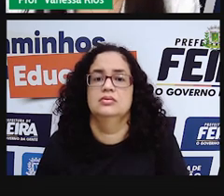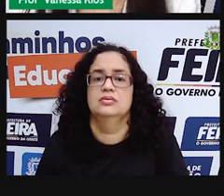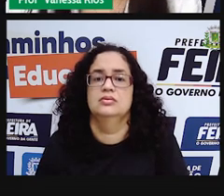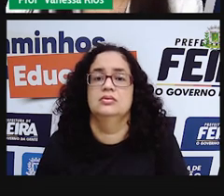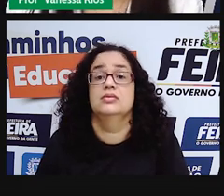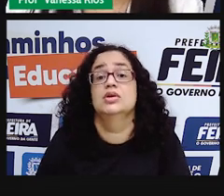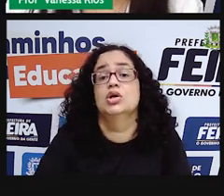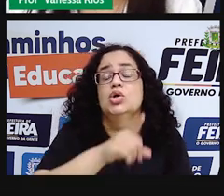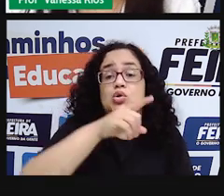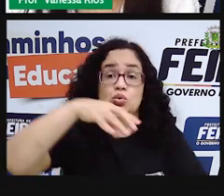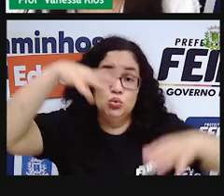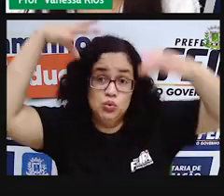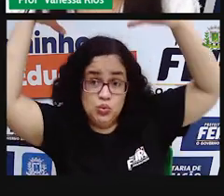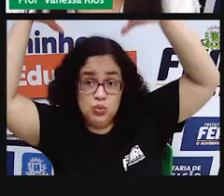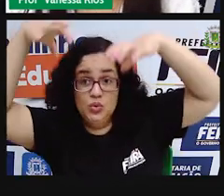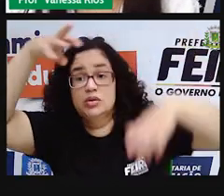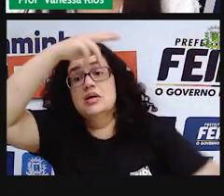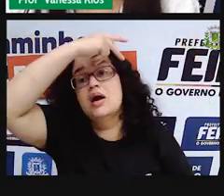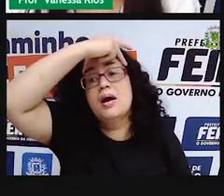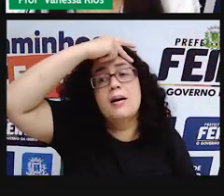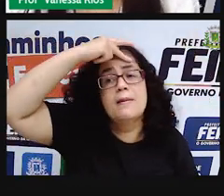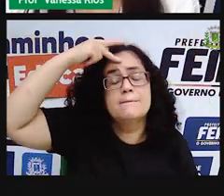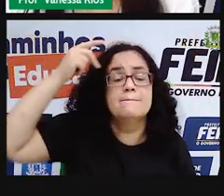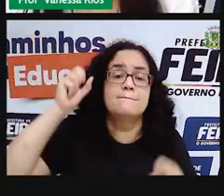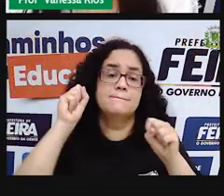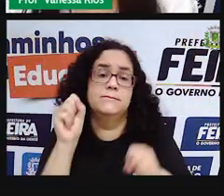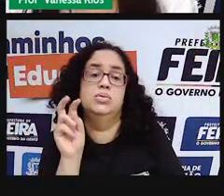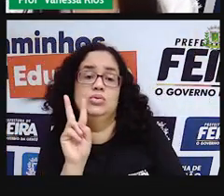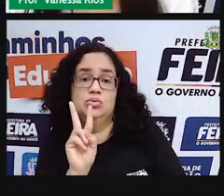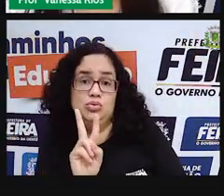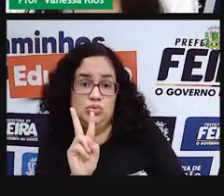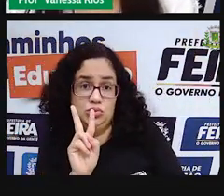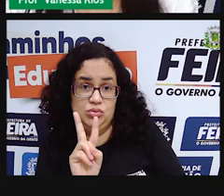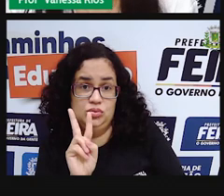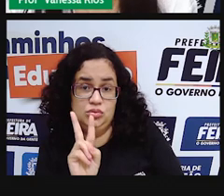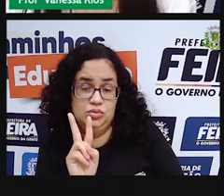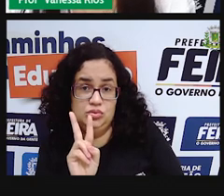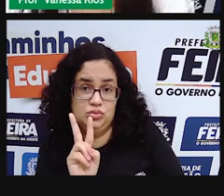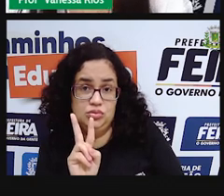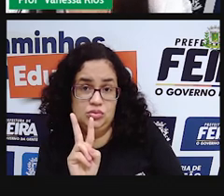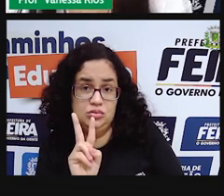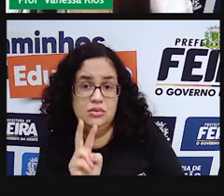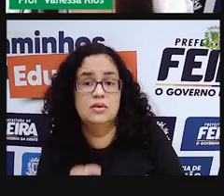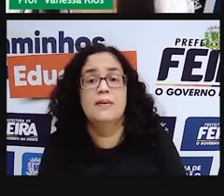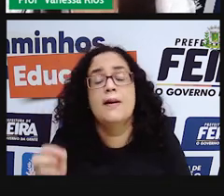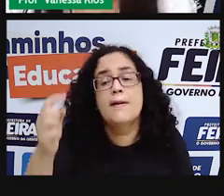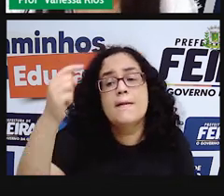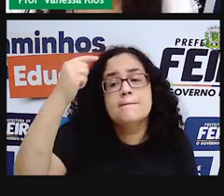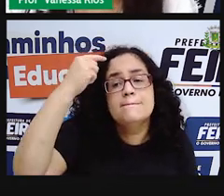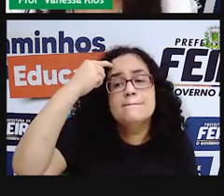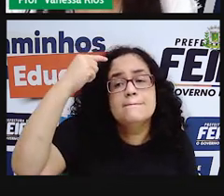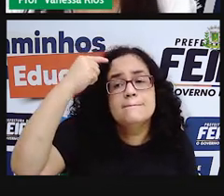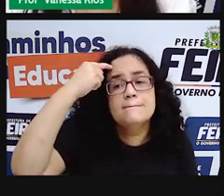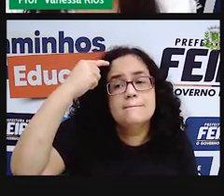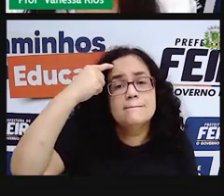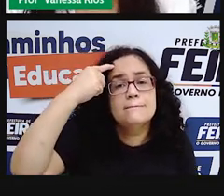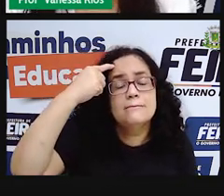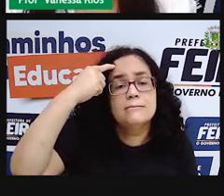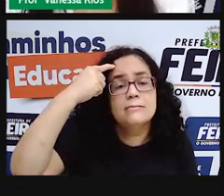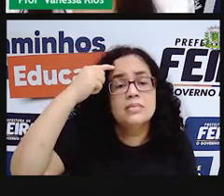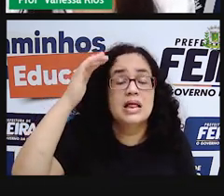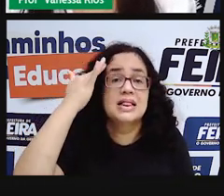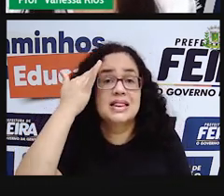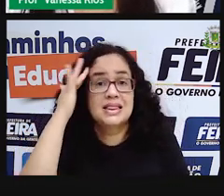Um dia de chuva, as pessoas podem se proteger, não é? Vamos pensar em uma situação prática, pra gente